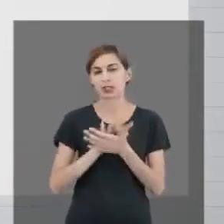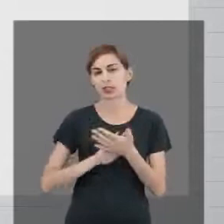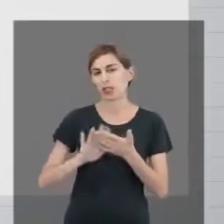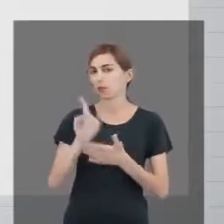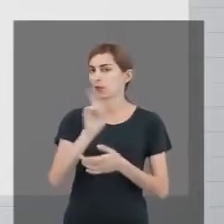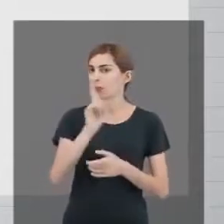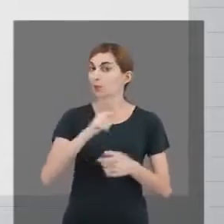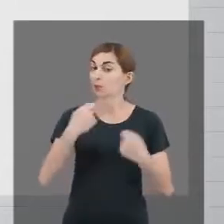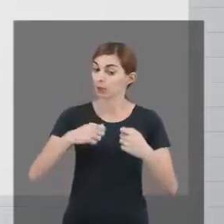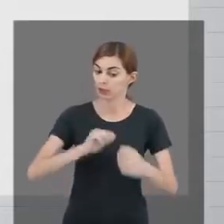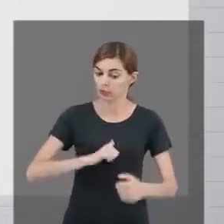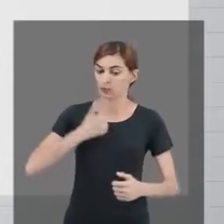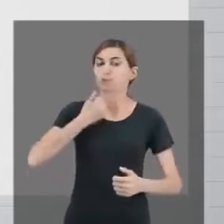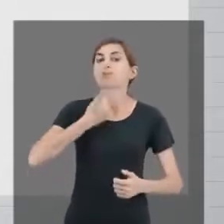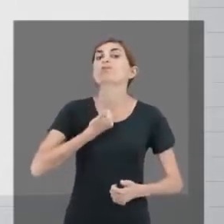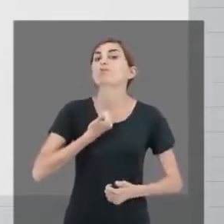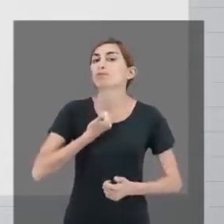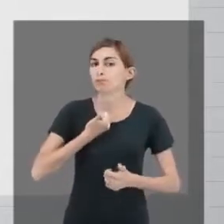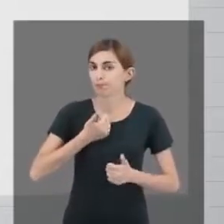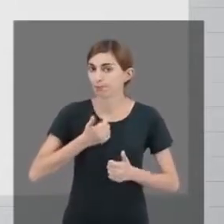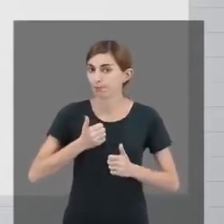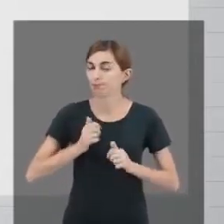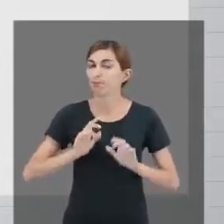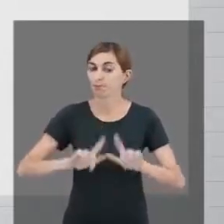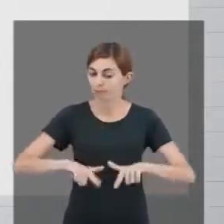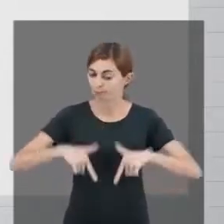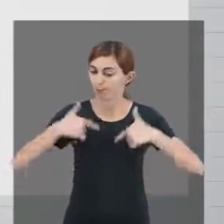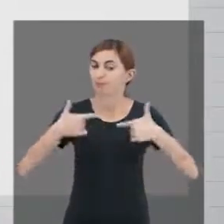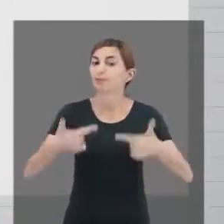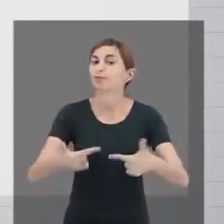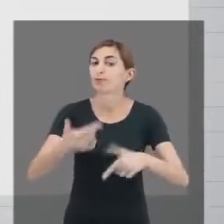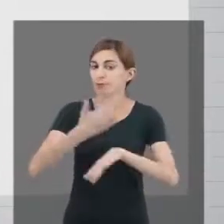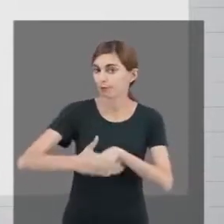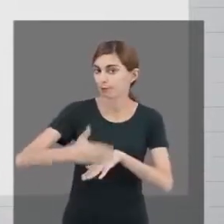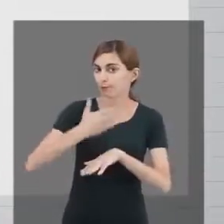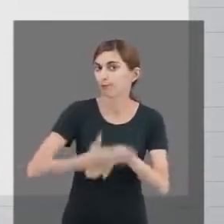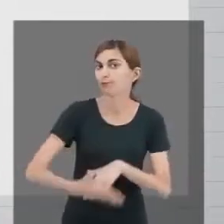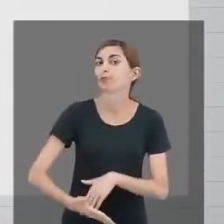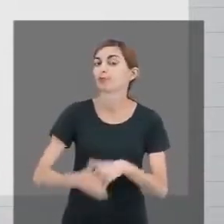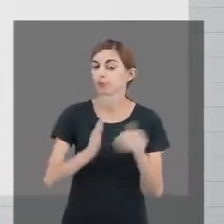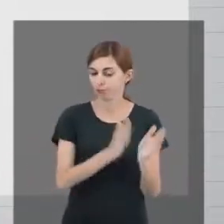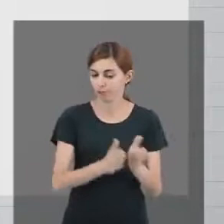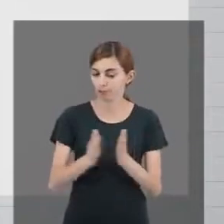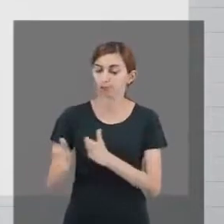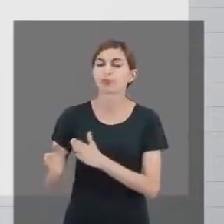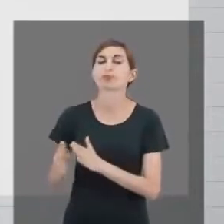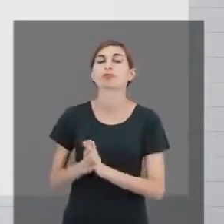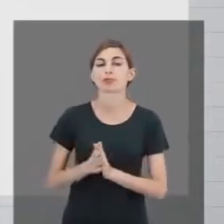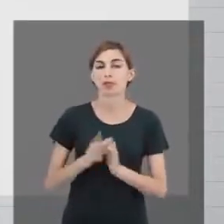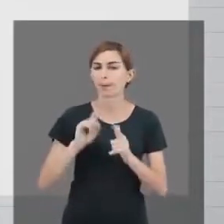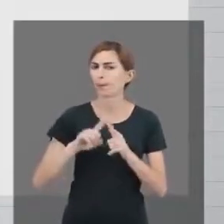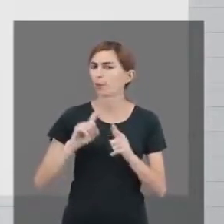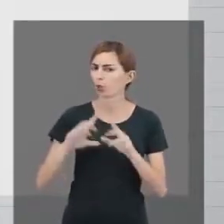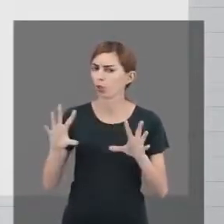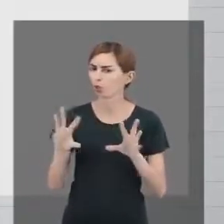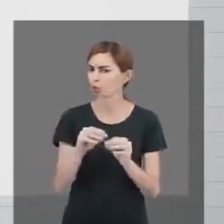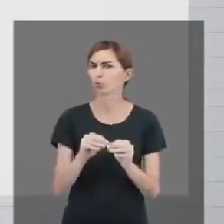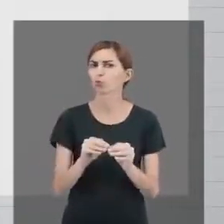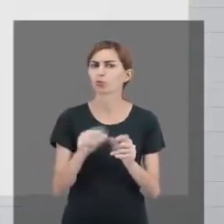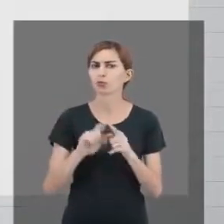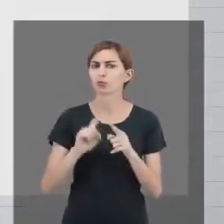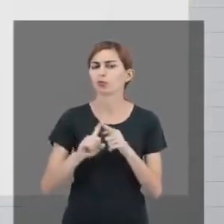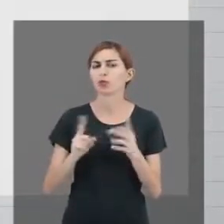Exige autonomia, dedicação, disciplina e, acima de tudo, organização. E por que tudo isso?